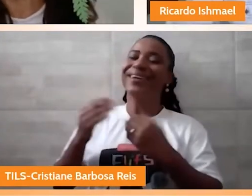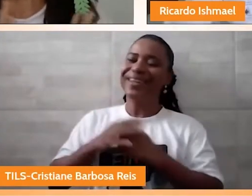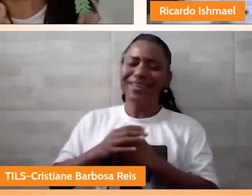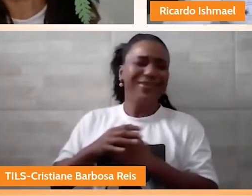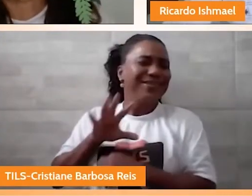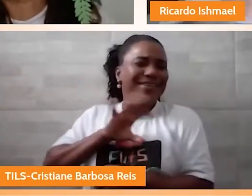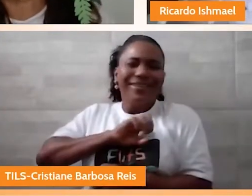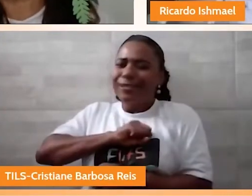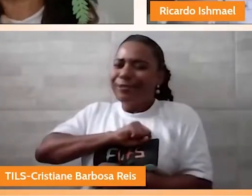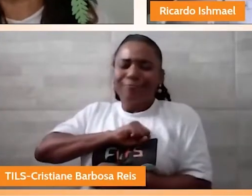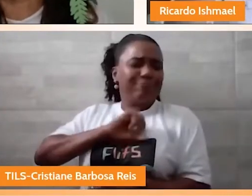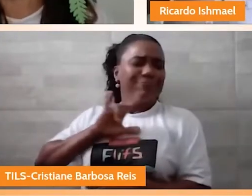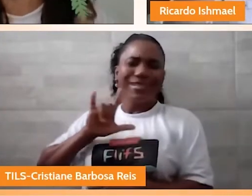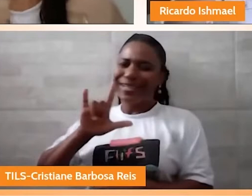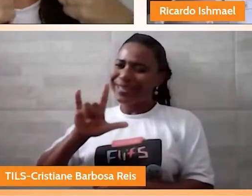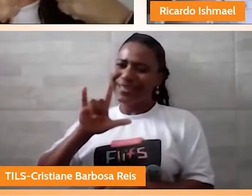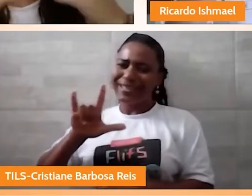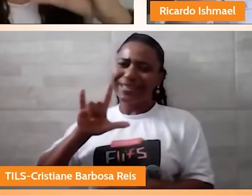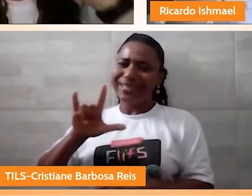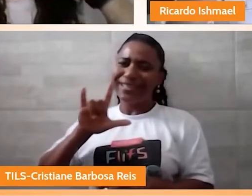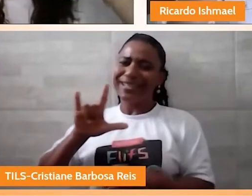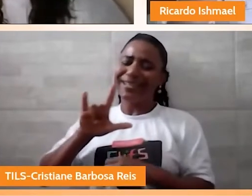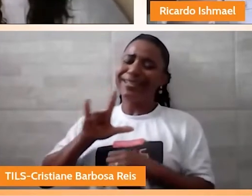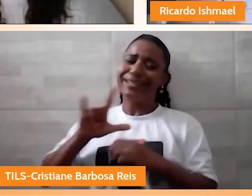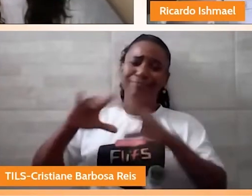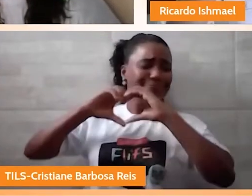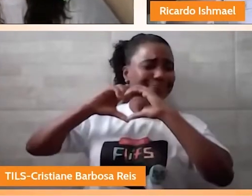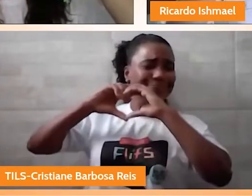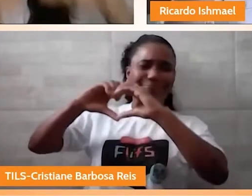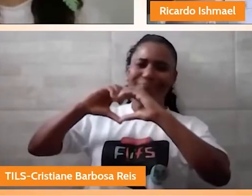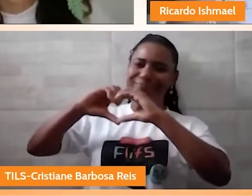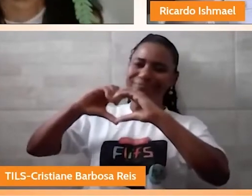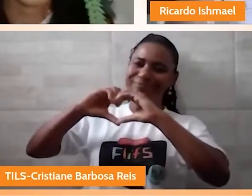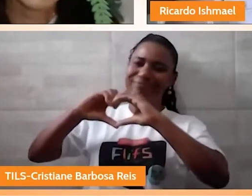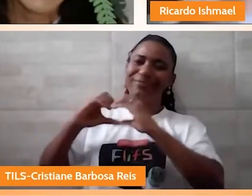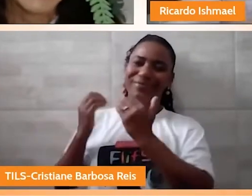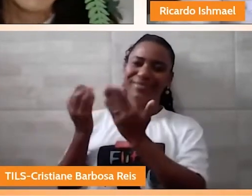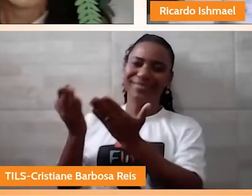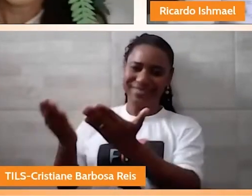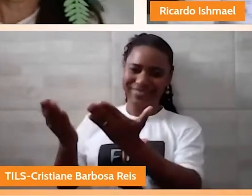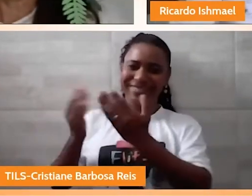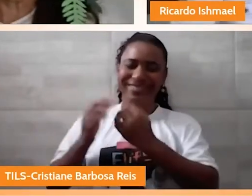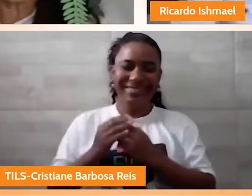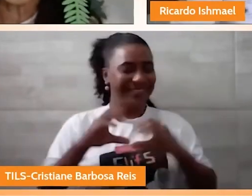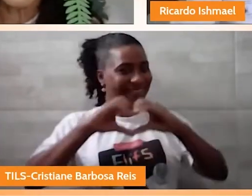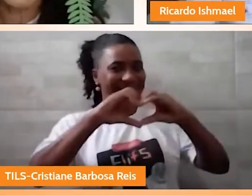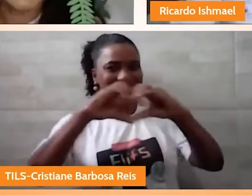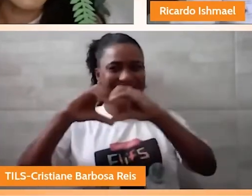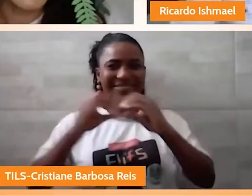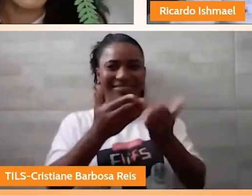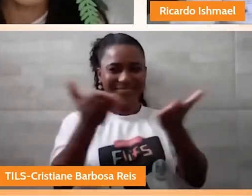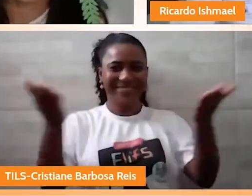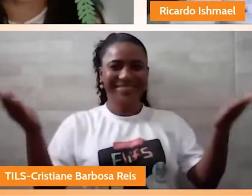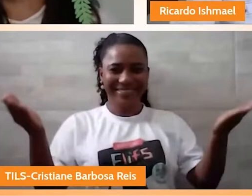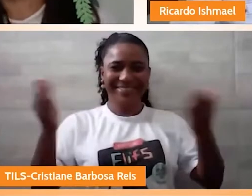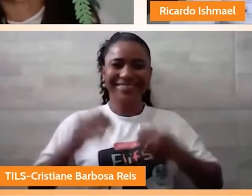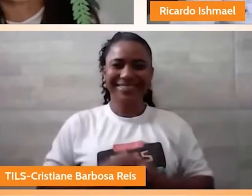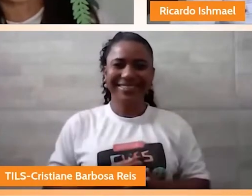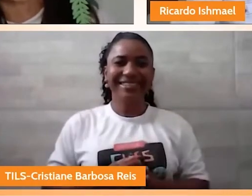que você é um jornalista. Um coraçãozinho para você, então. Para você. E você